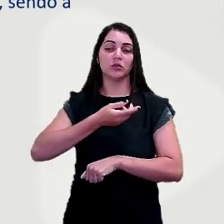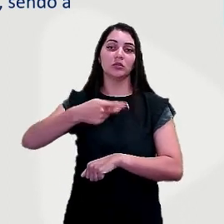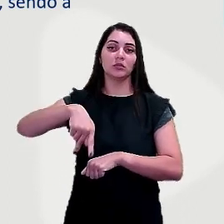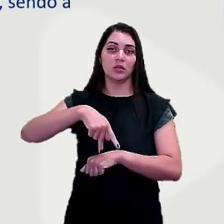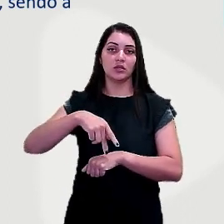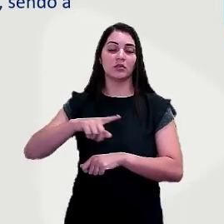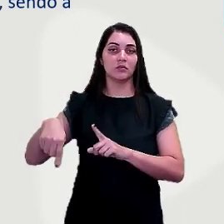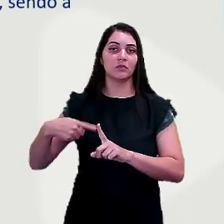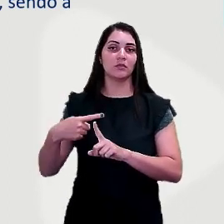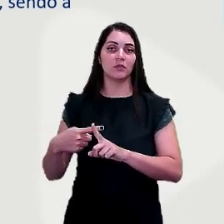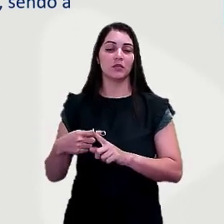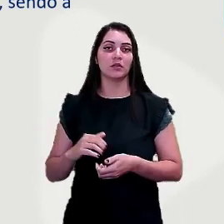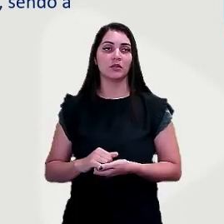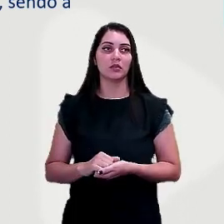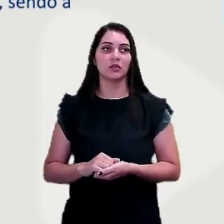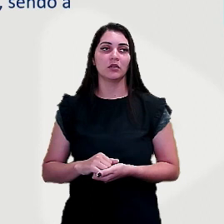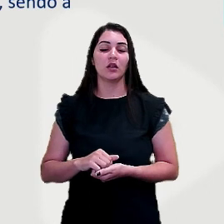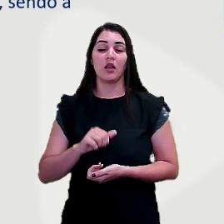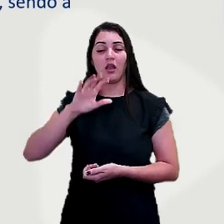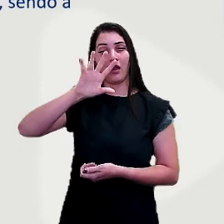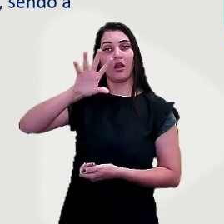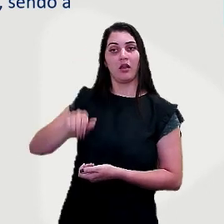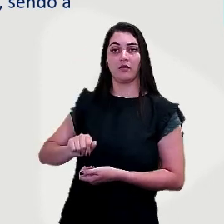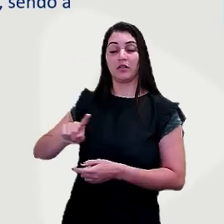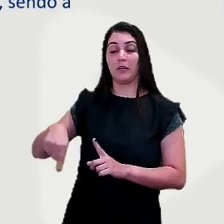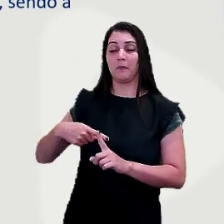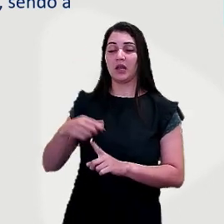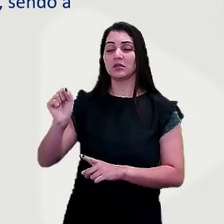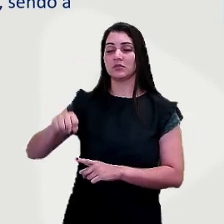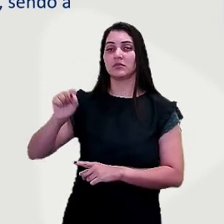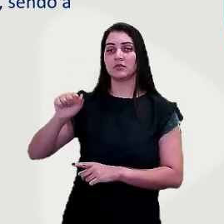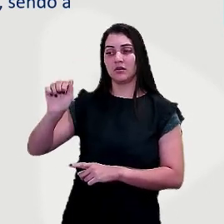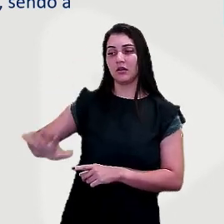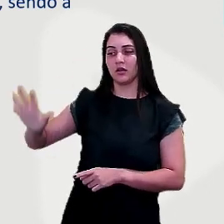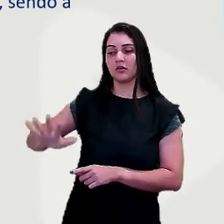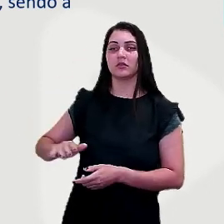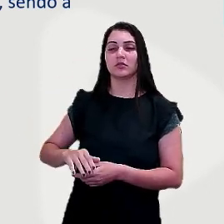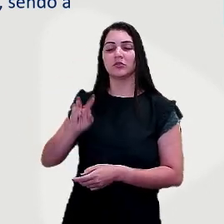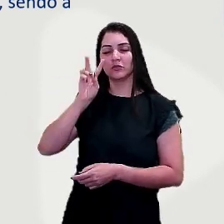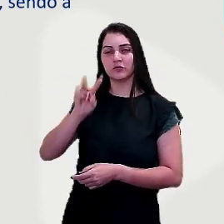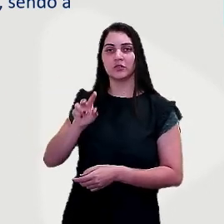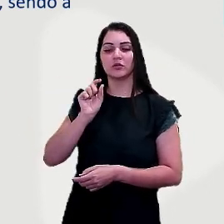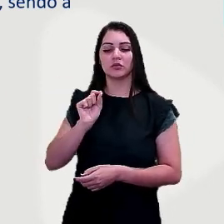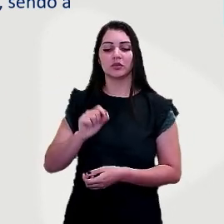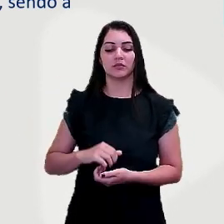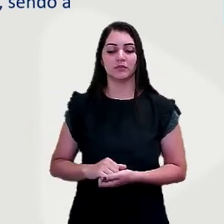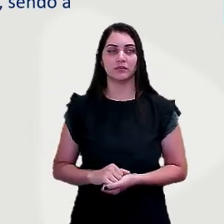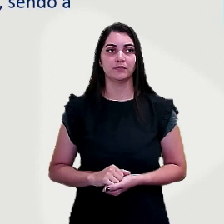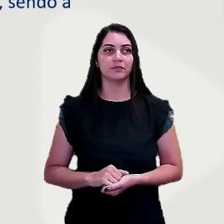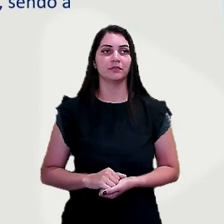à África, mas ele, sim, como a gente viu, ele